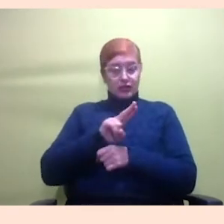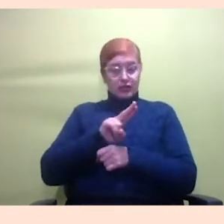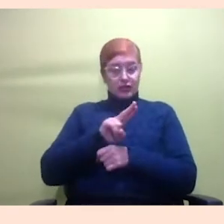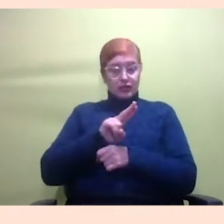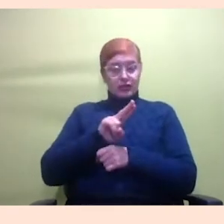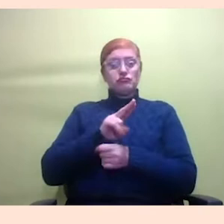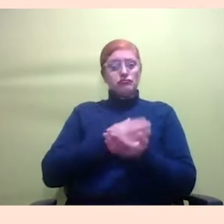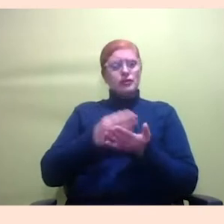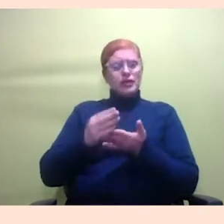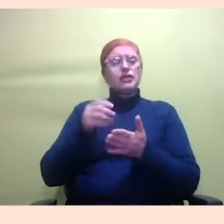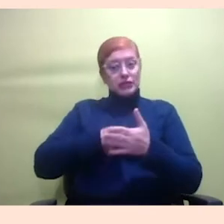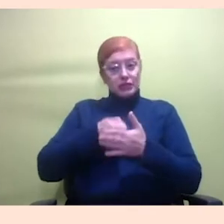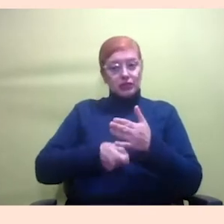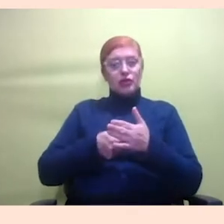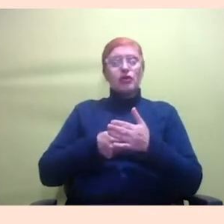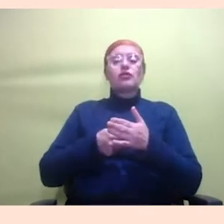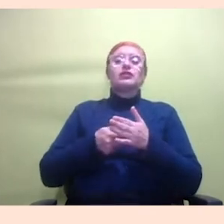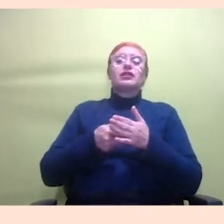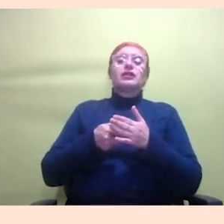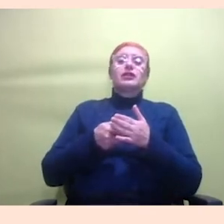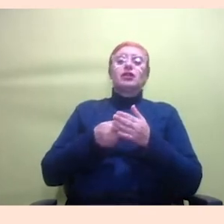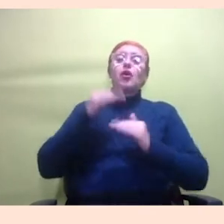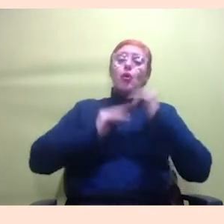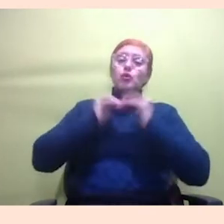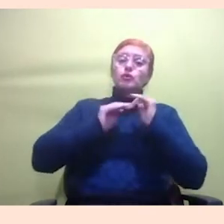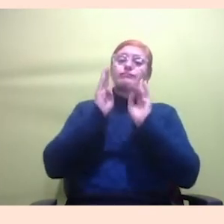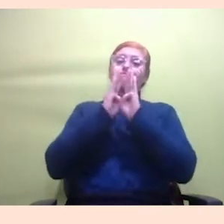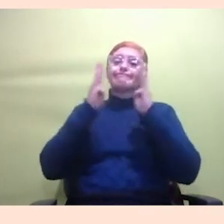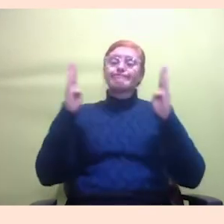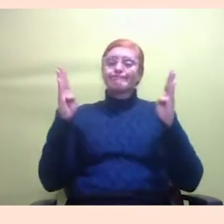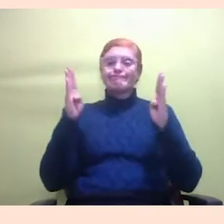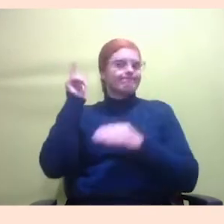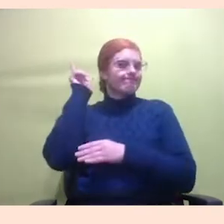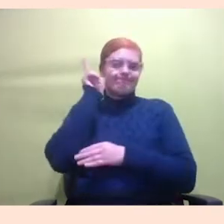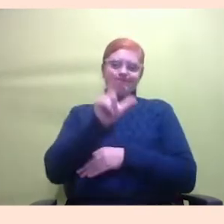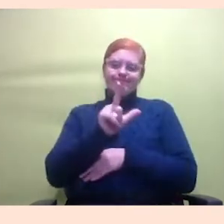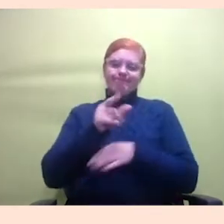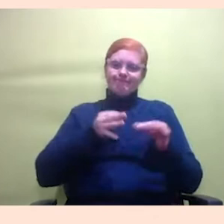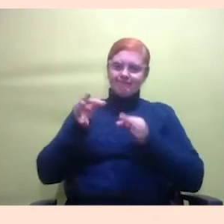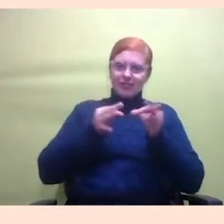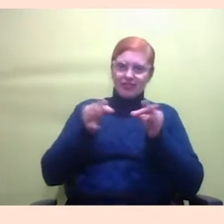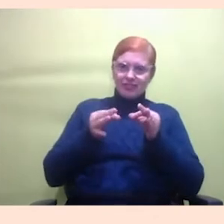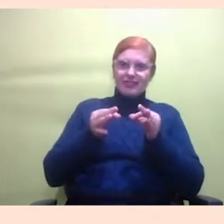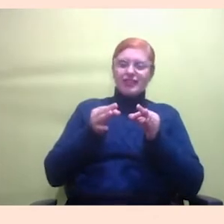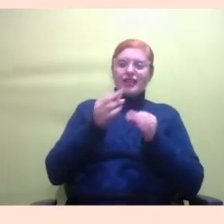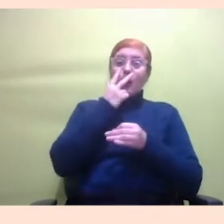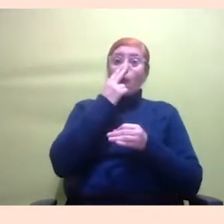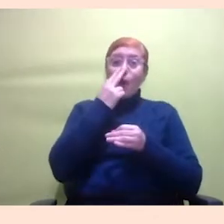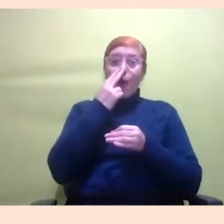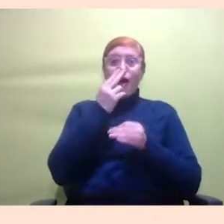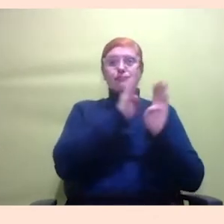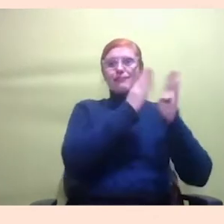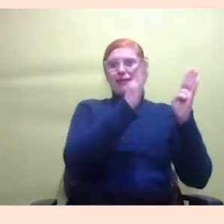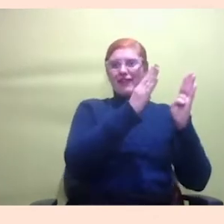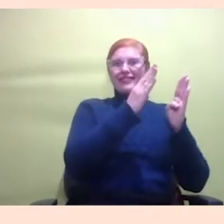montar uma biblioteca, mas nós não conseguimos organizar da forma como vocês organizam, sabe? A gente tem muita